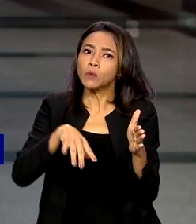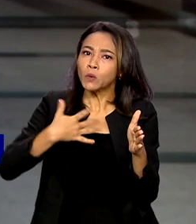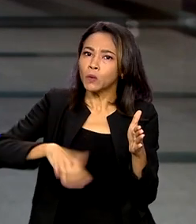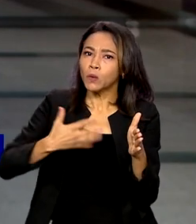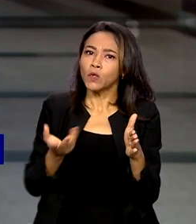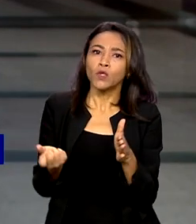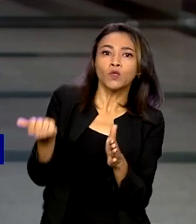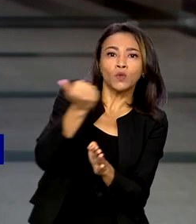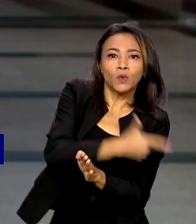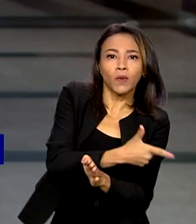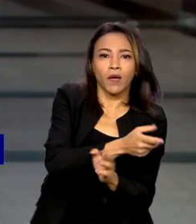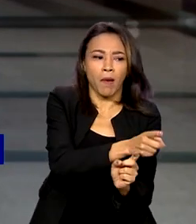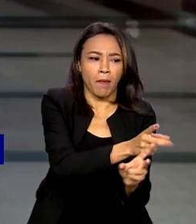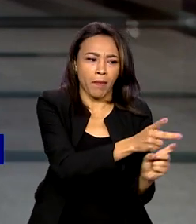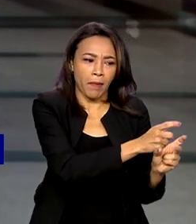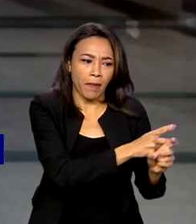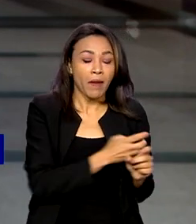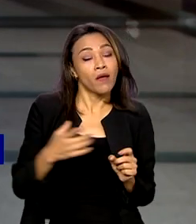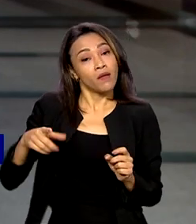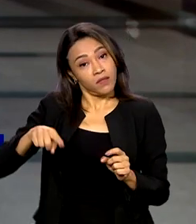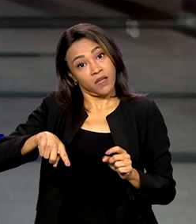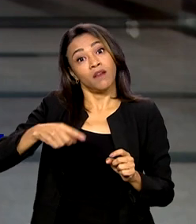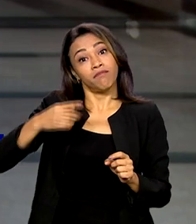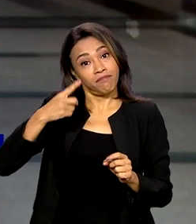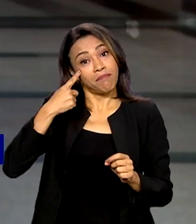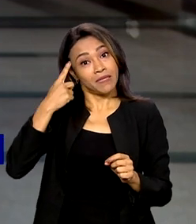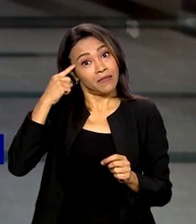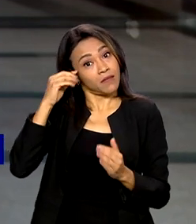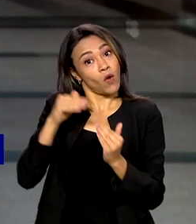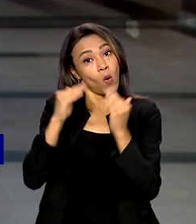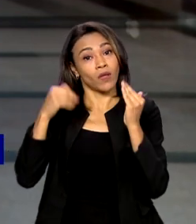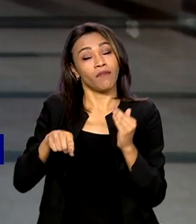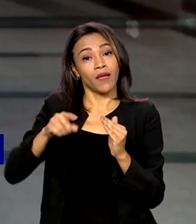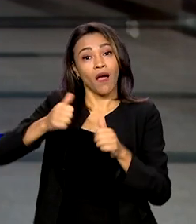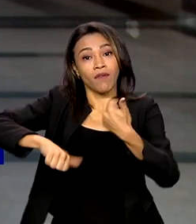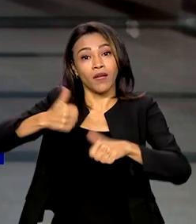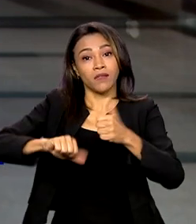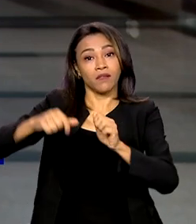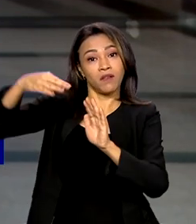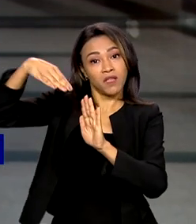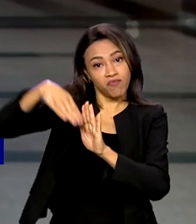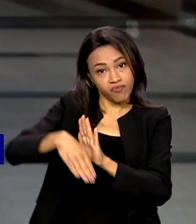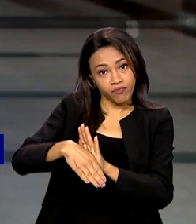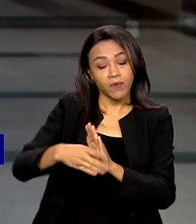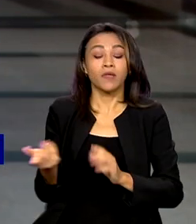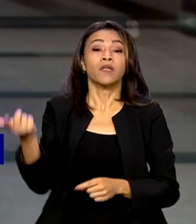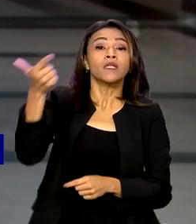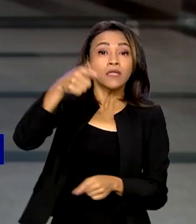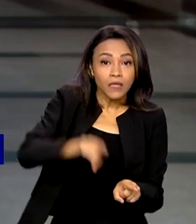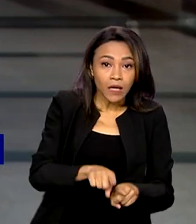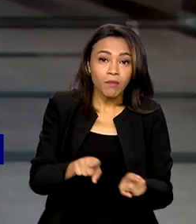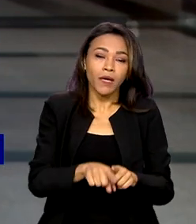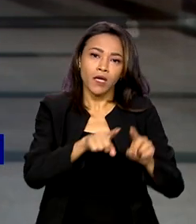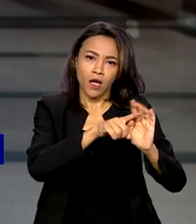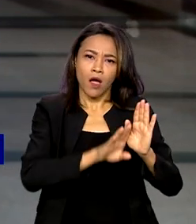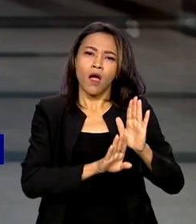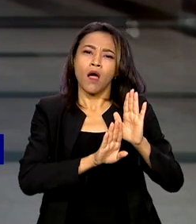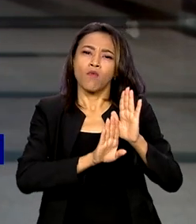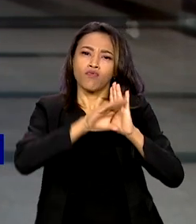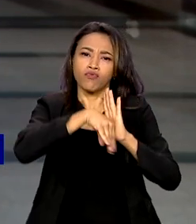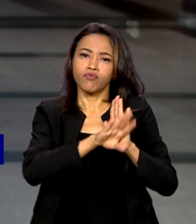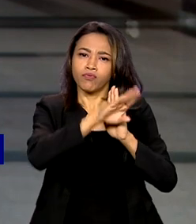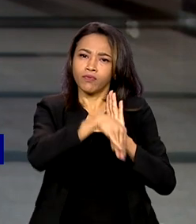consenso esperava variação nula. Também nesta semana, o mercado financeiro aumentou a